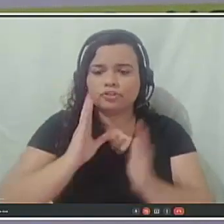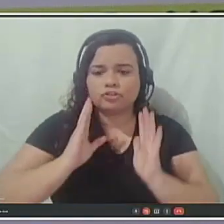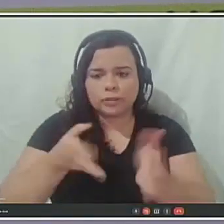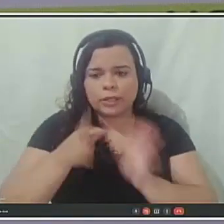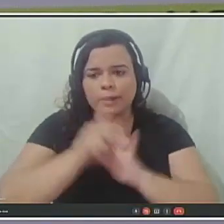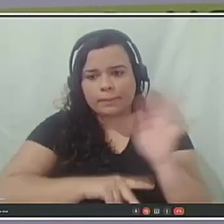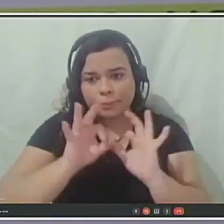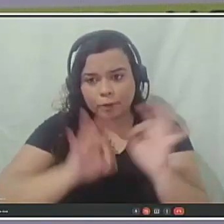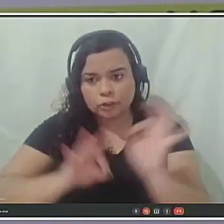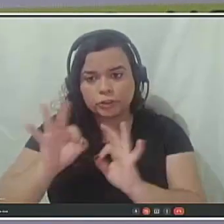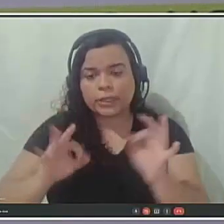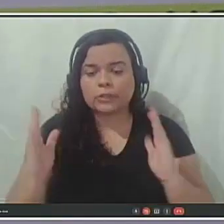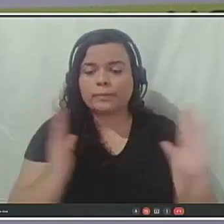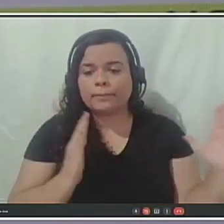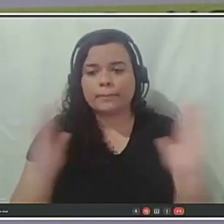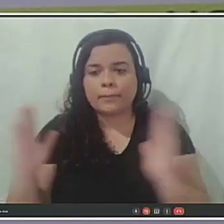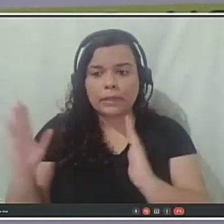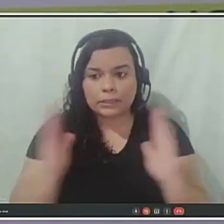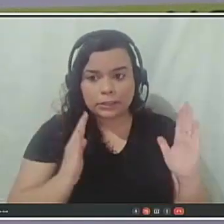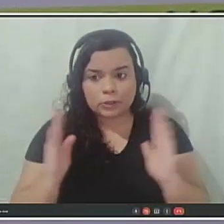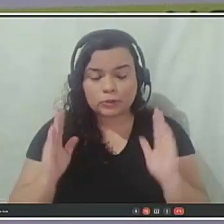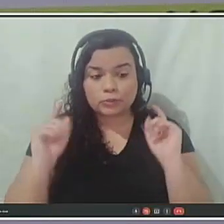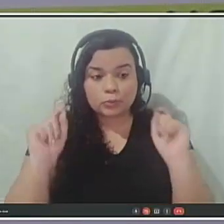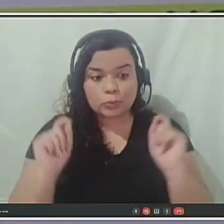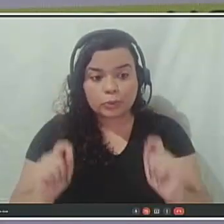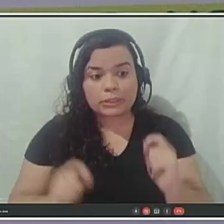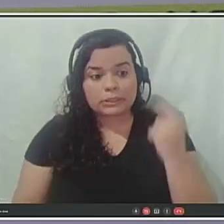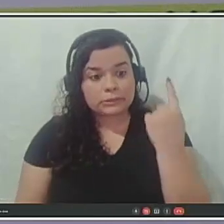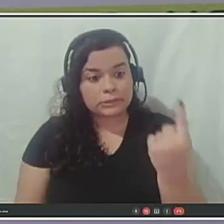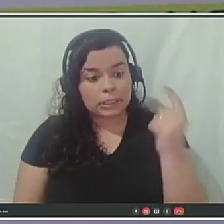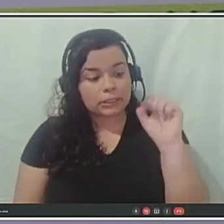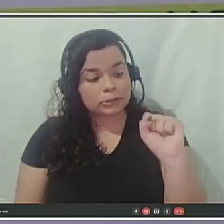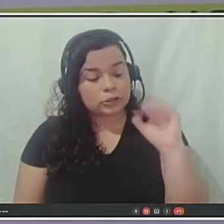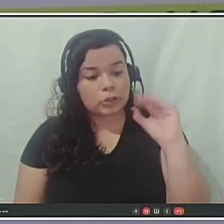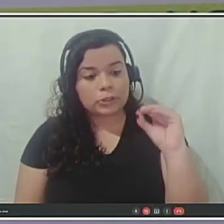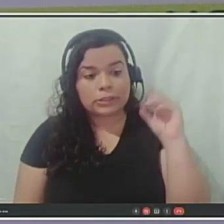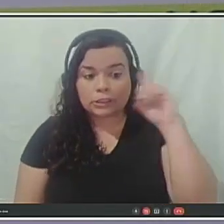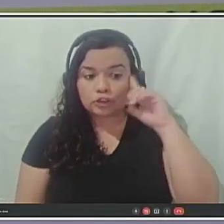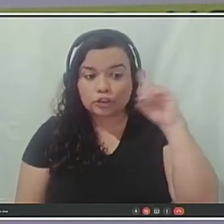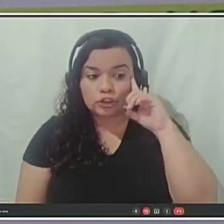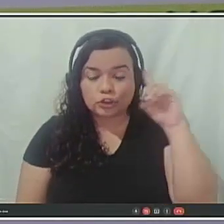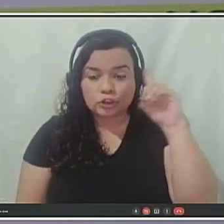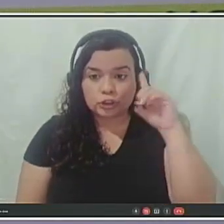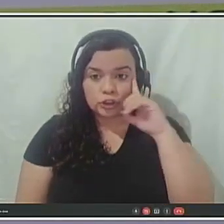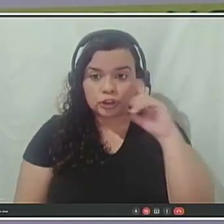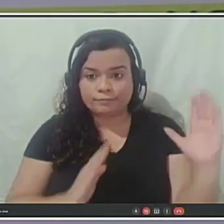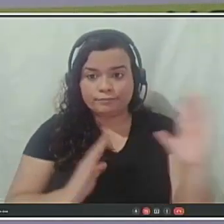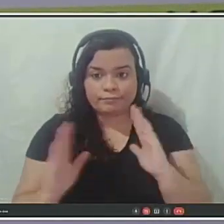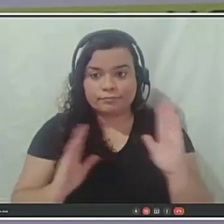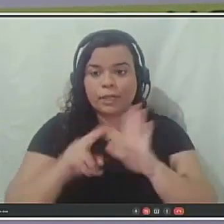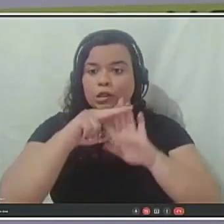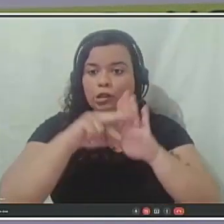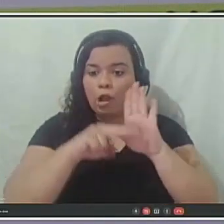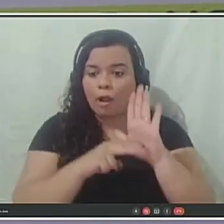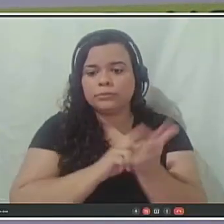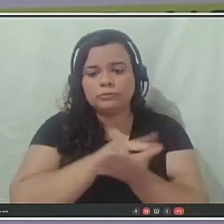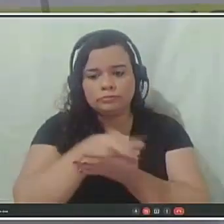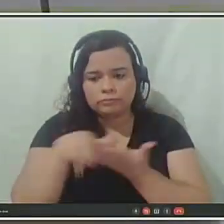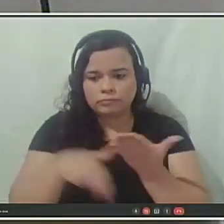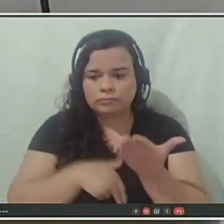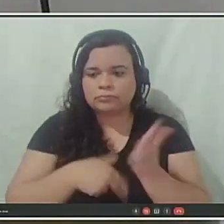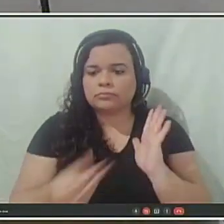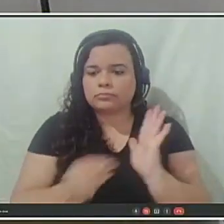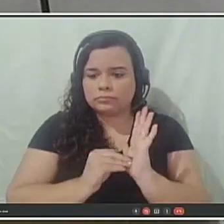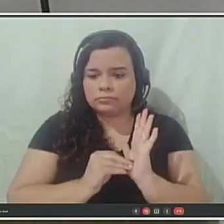leis, um período de 180 dias para que as normas entrem em vigor. Então,